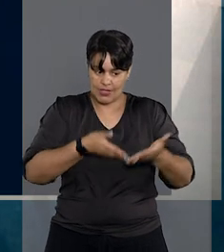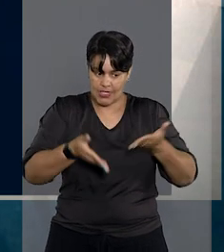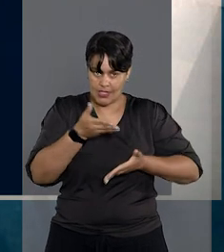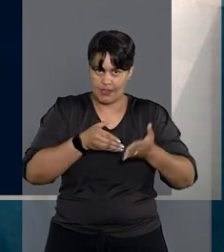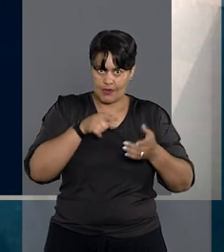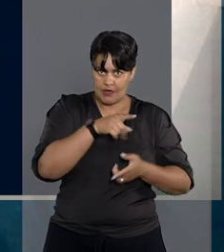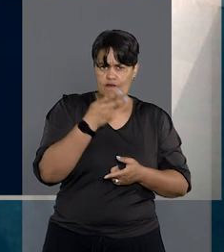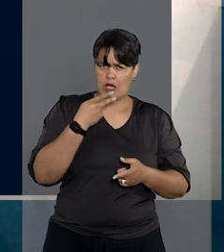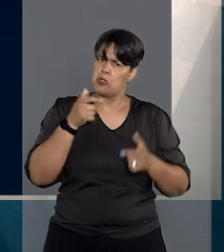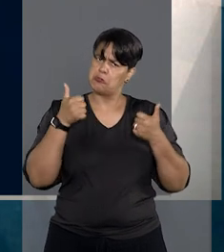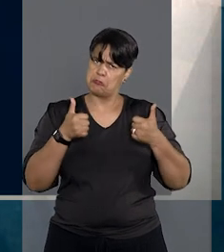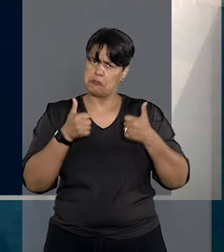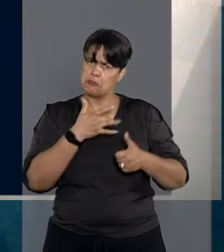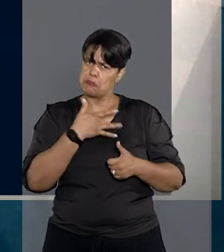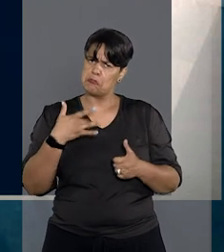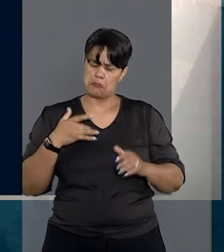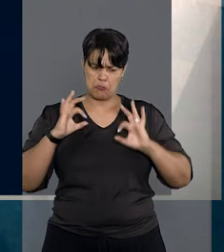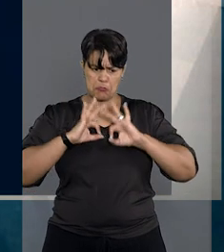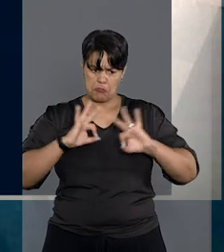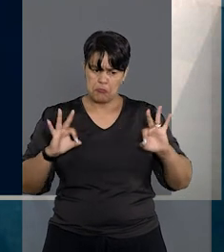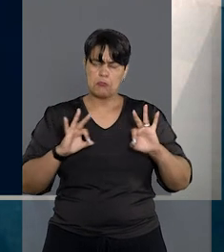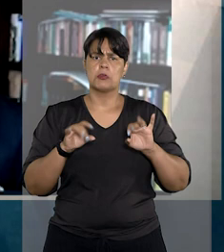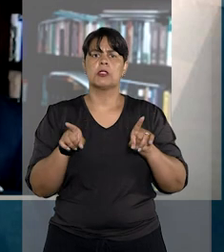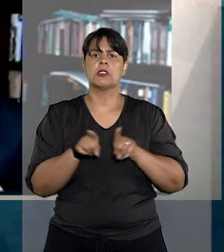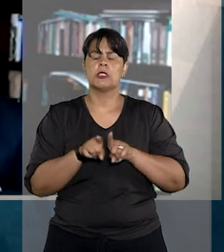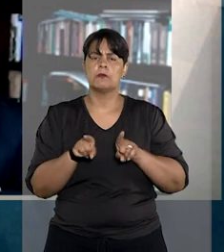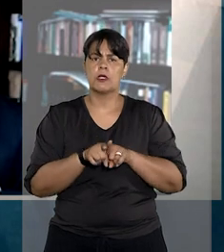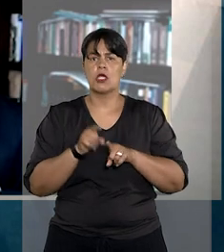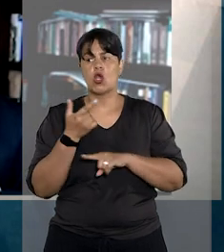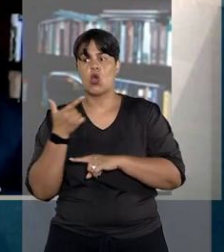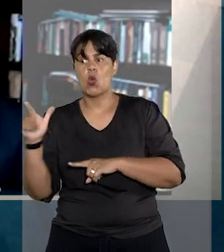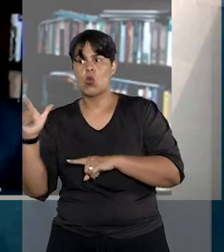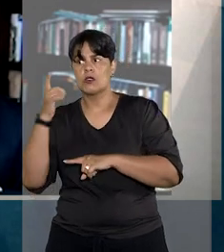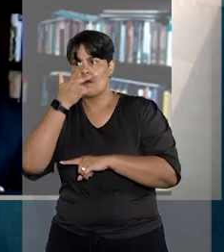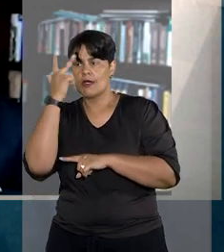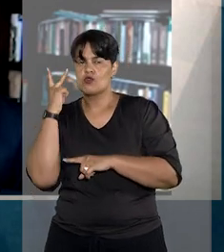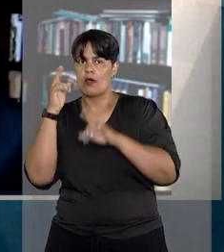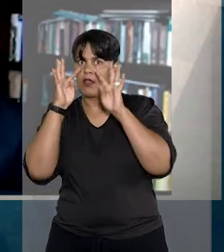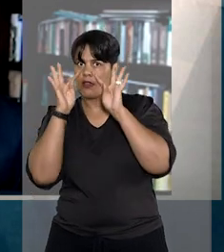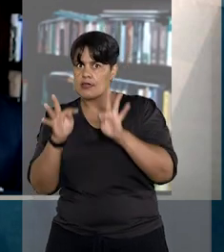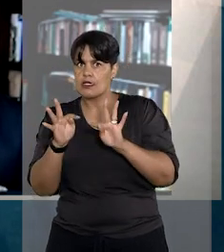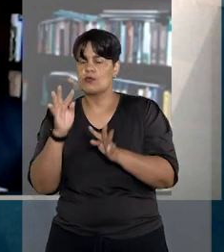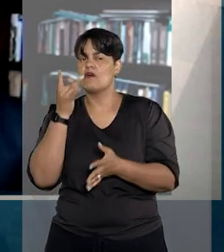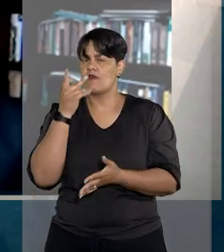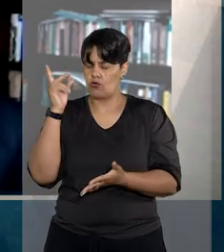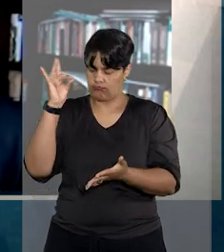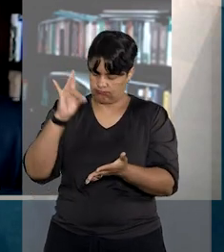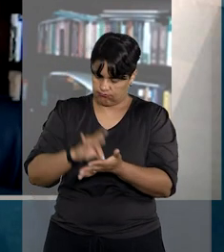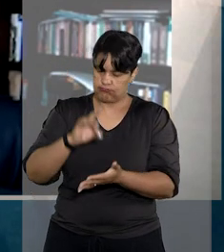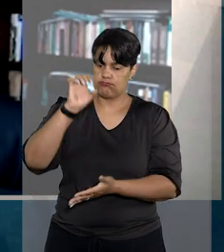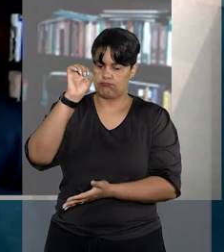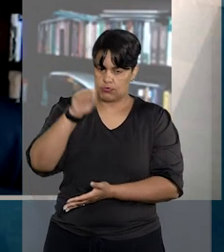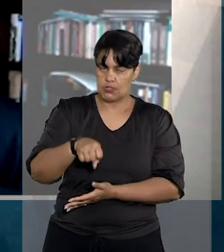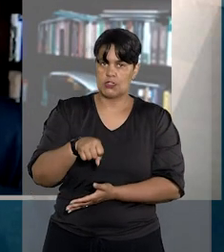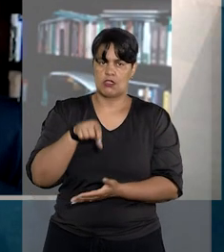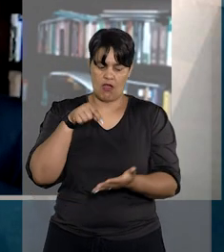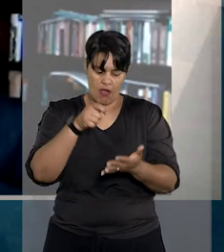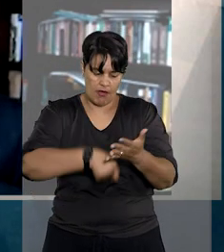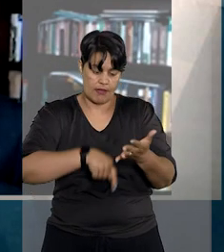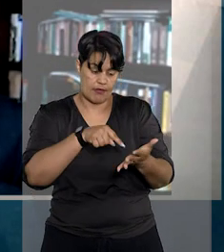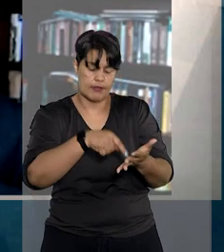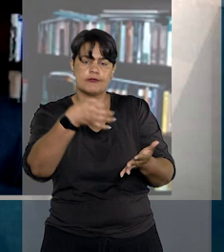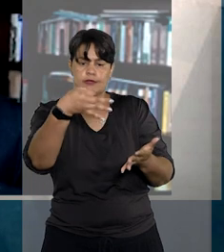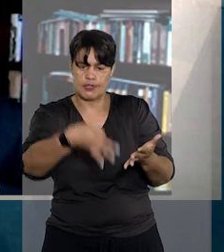as suas condições mentais e uma outra pessoa confirmou a sua vontade de testar, reconhecendo tanto a assinatura